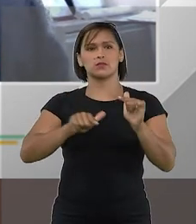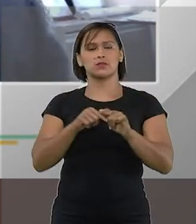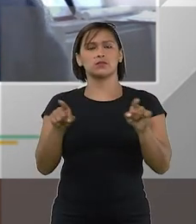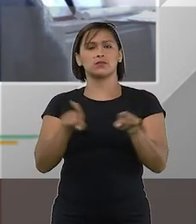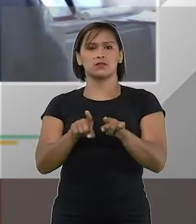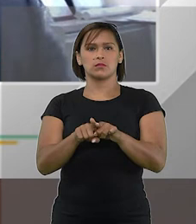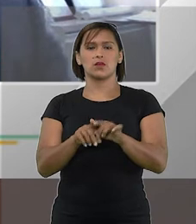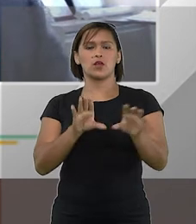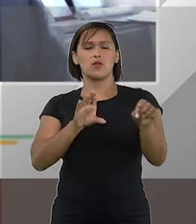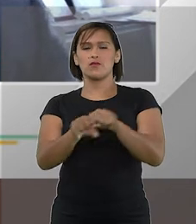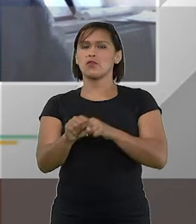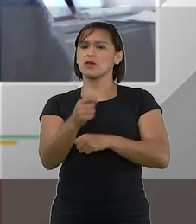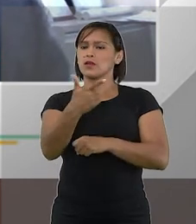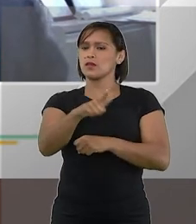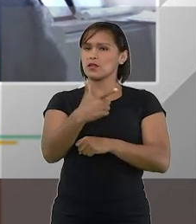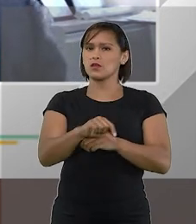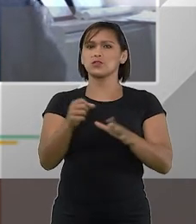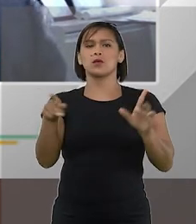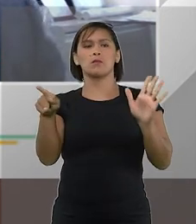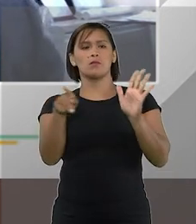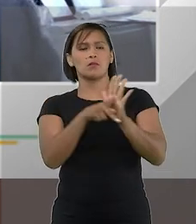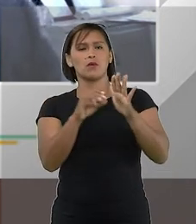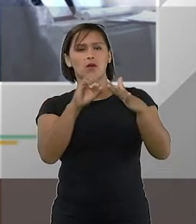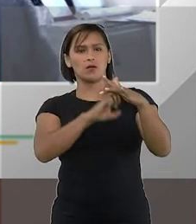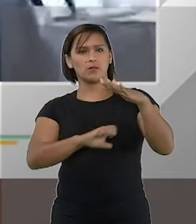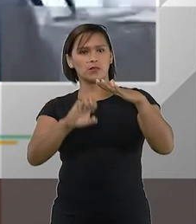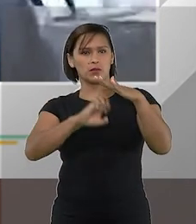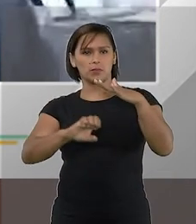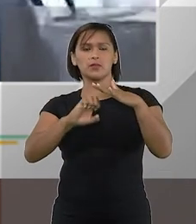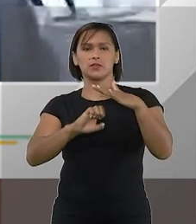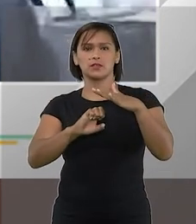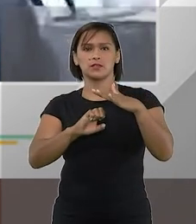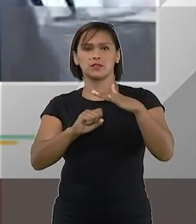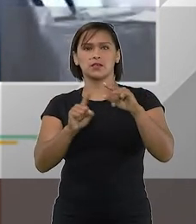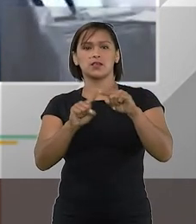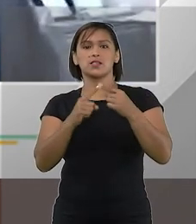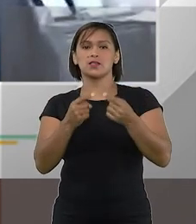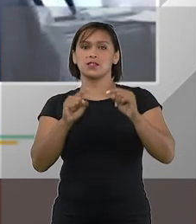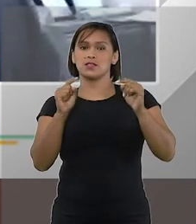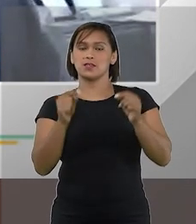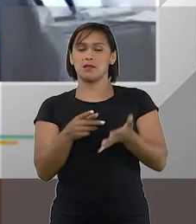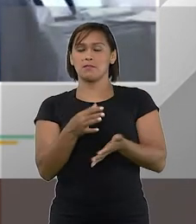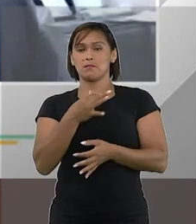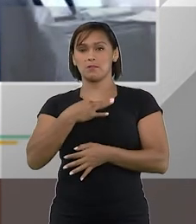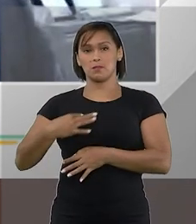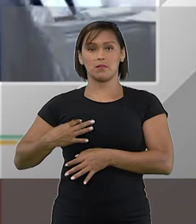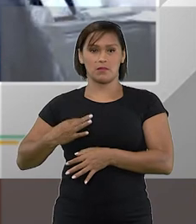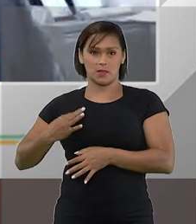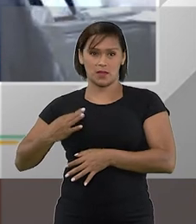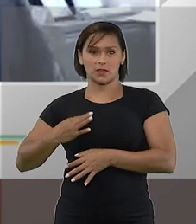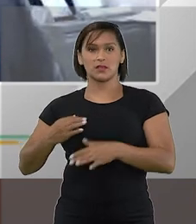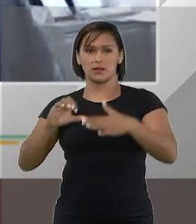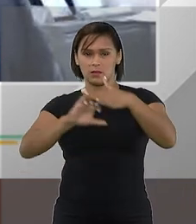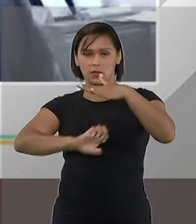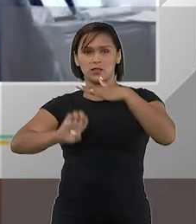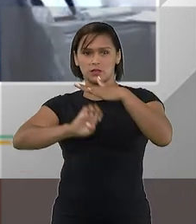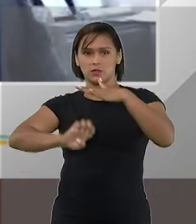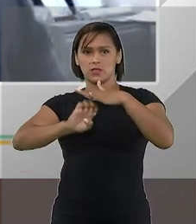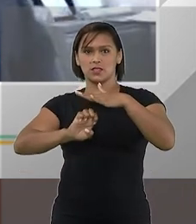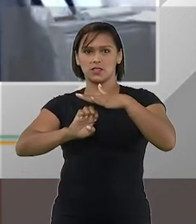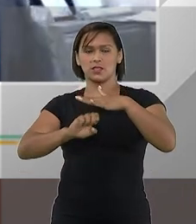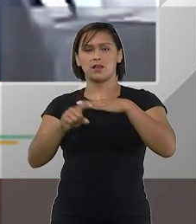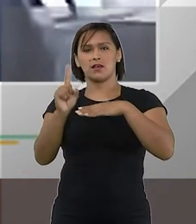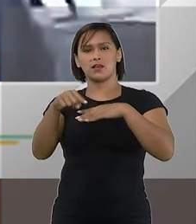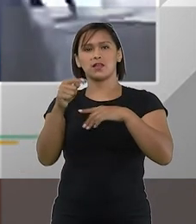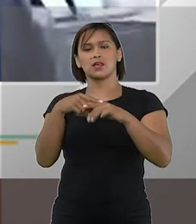que embora formalmente não sejam consideradas empresárias se materialmente são empresárias